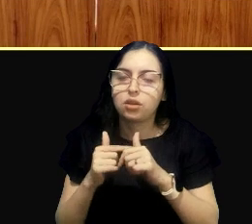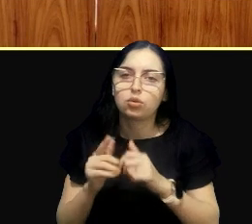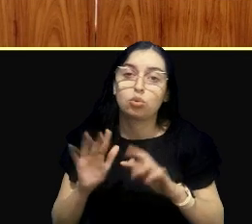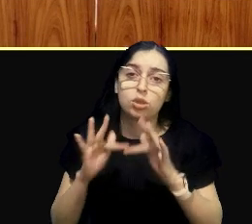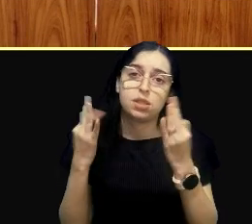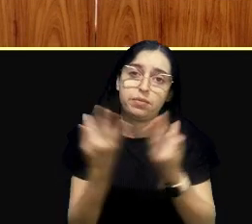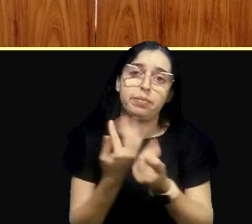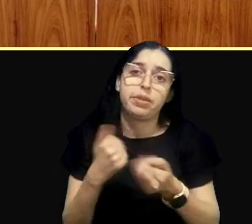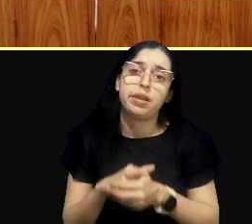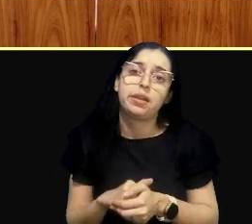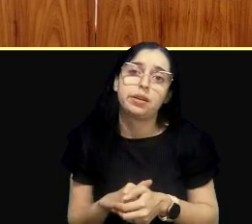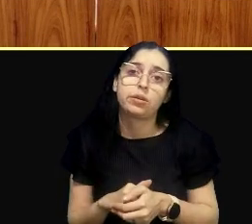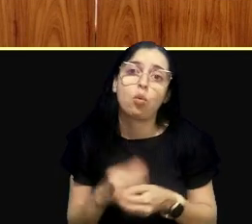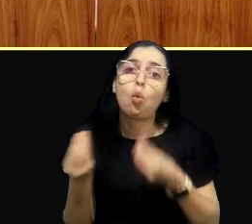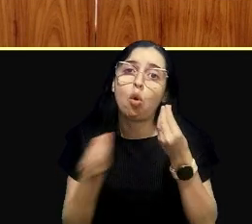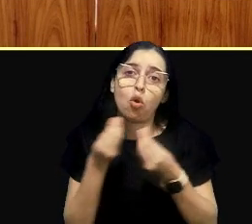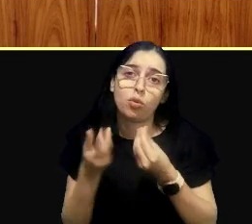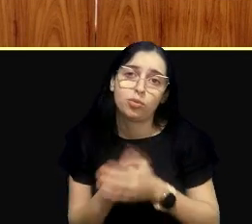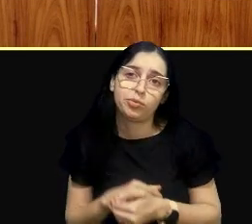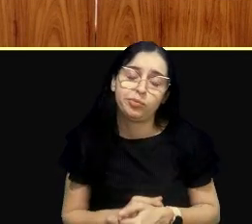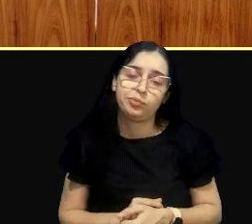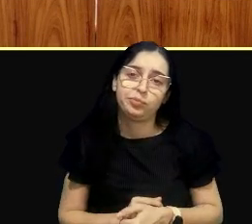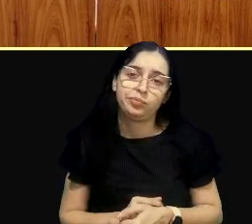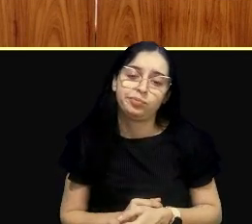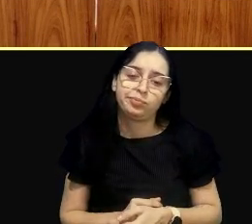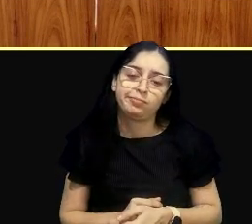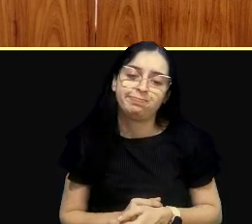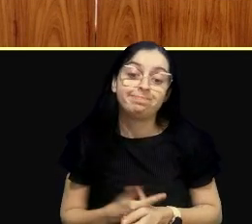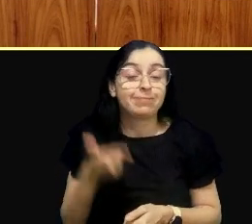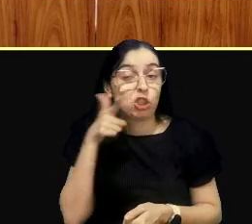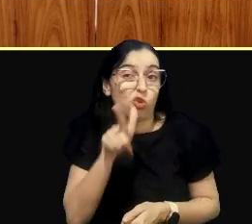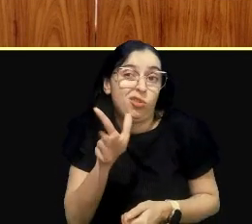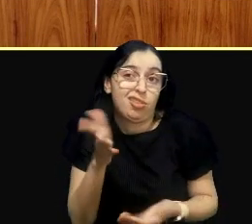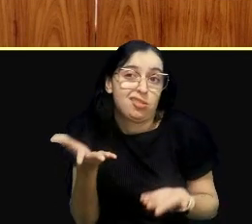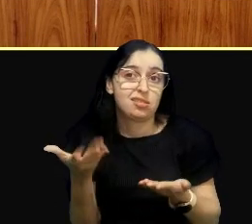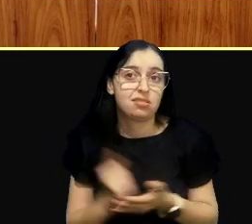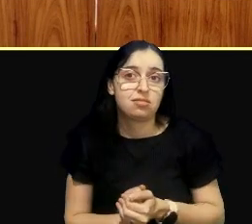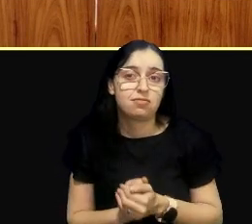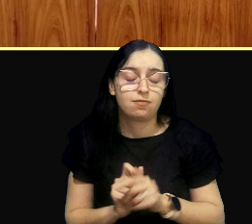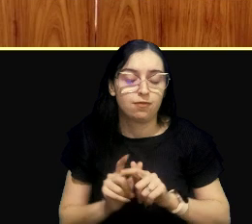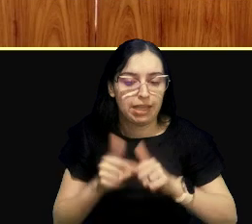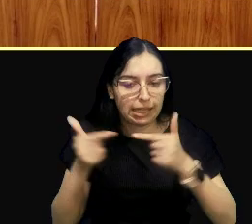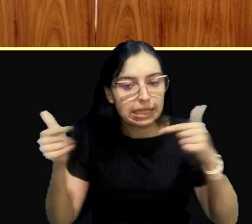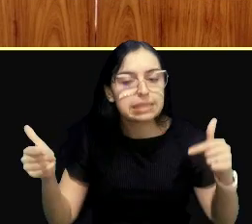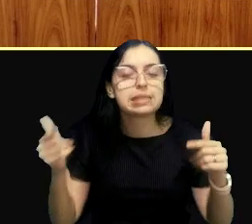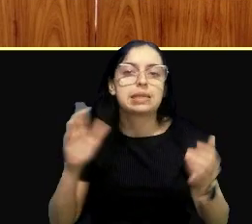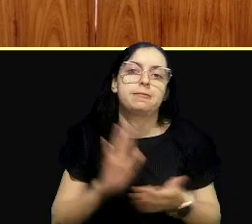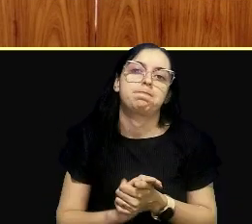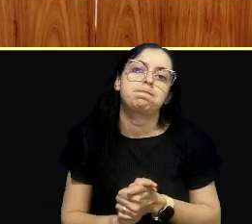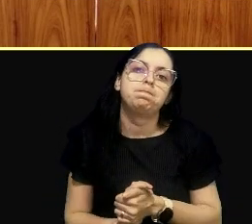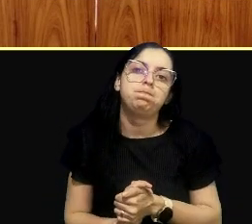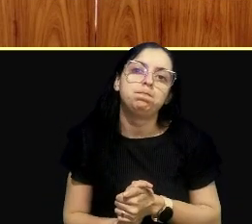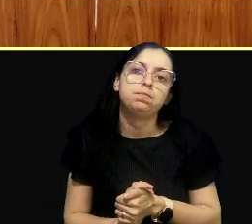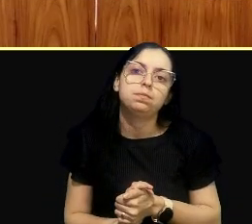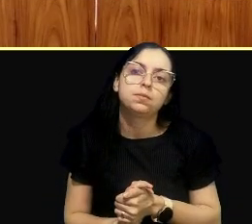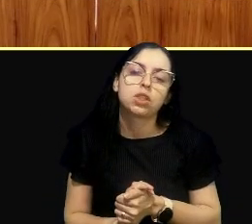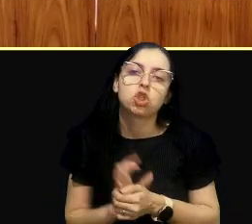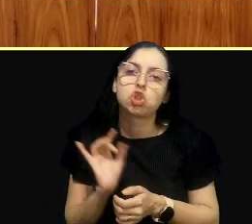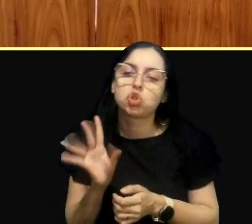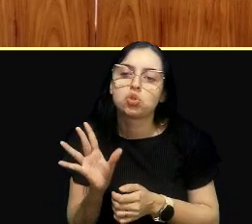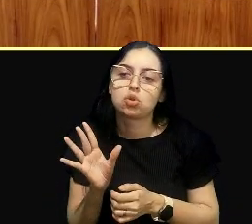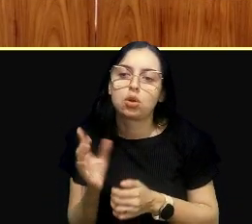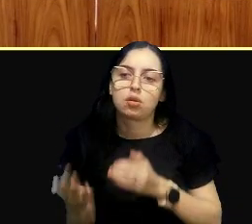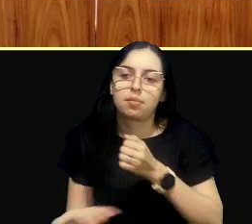eu falei, né doutor, mas acontece isso, e vai ampliar, então, eu não só fico na,